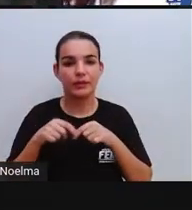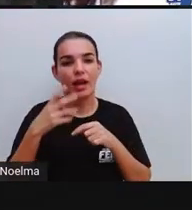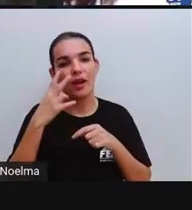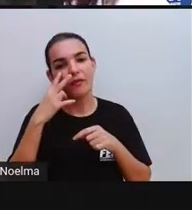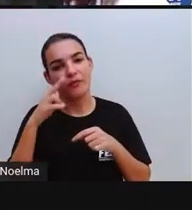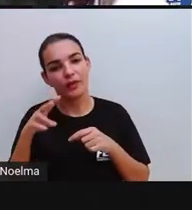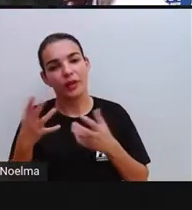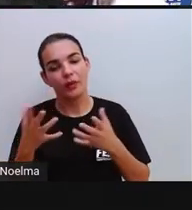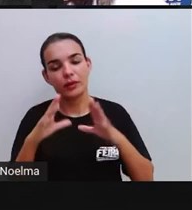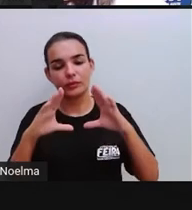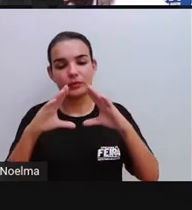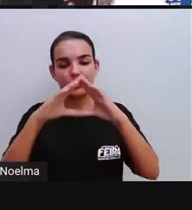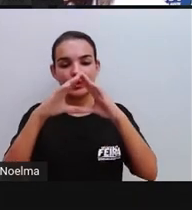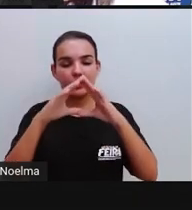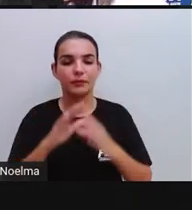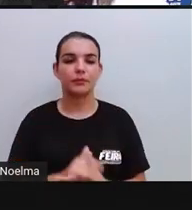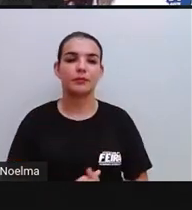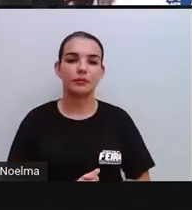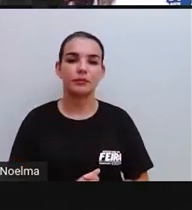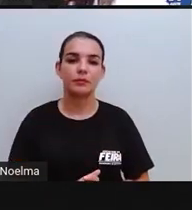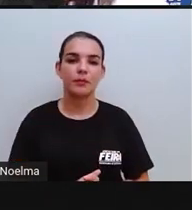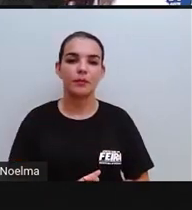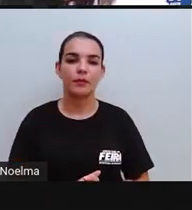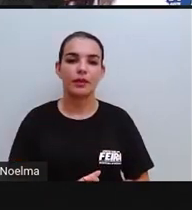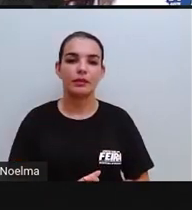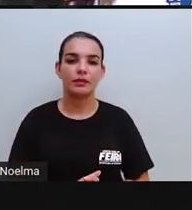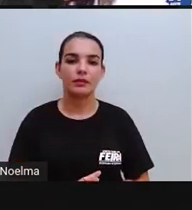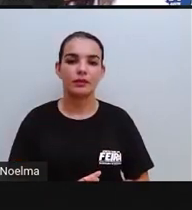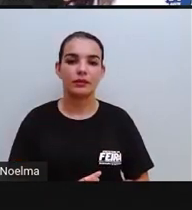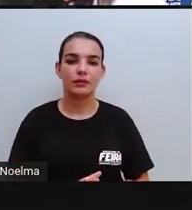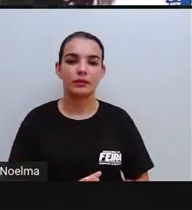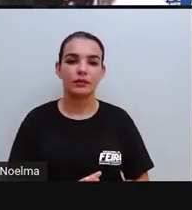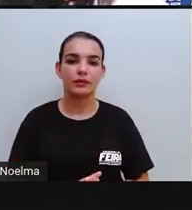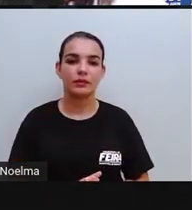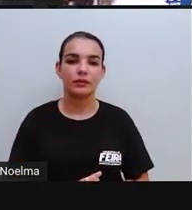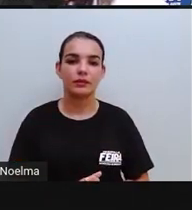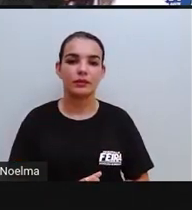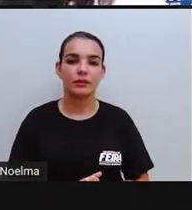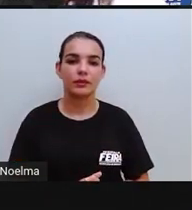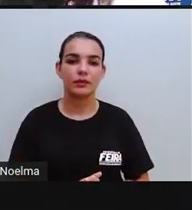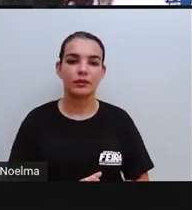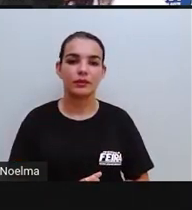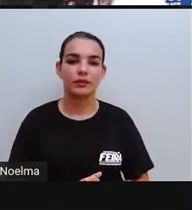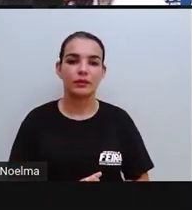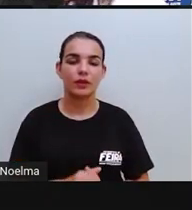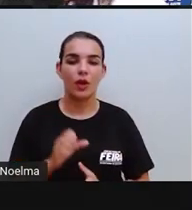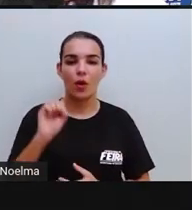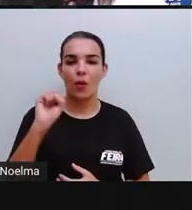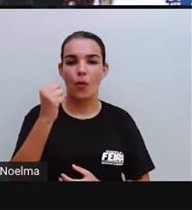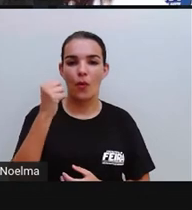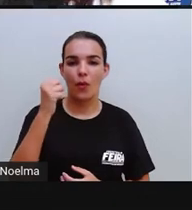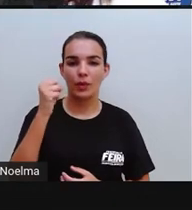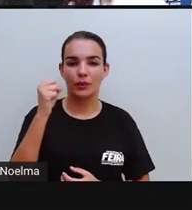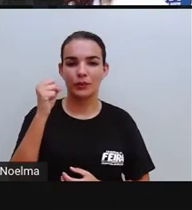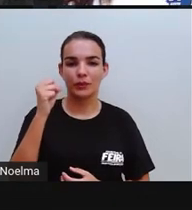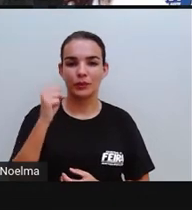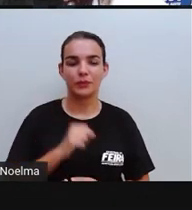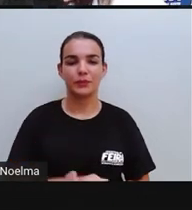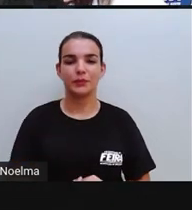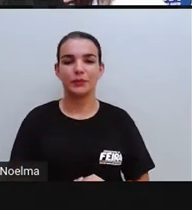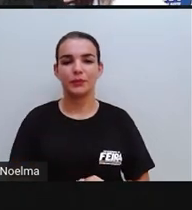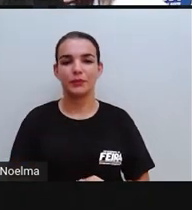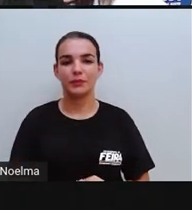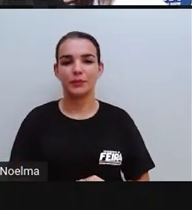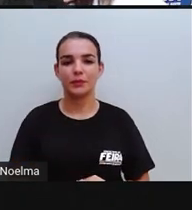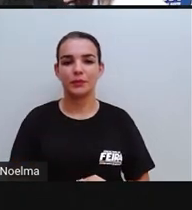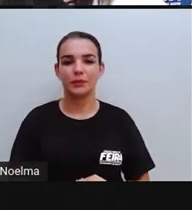Agora vamos contar do triângulo. Então, cinco, seis, sete, oito. Oito arestas, tá?